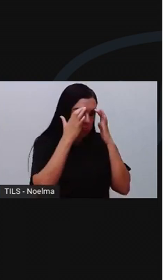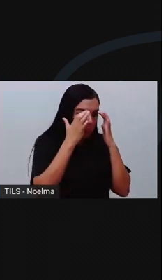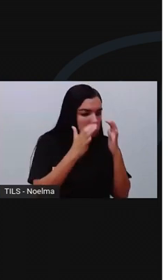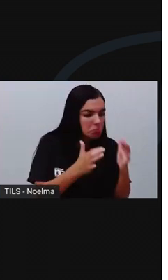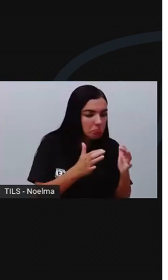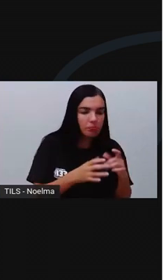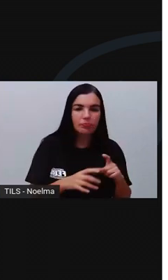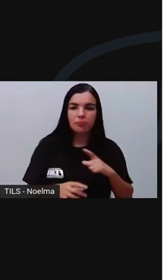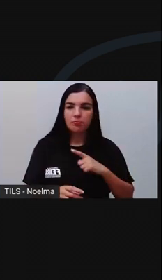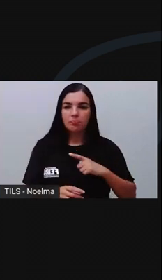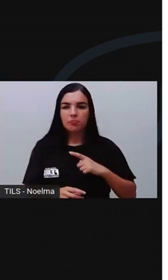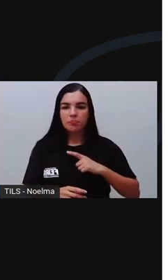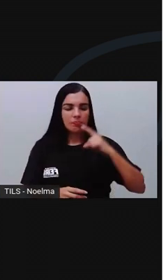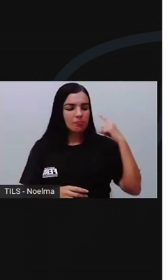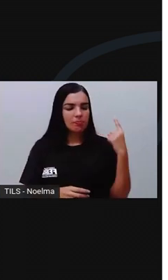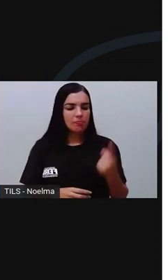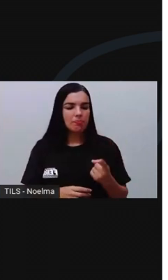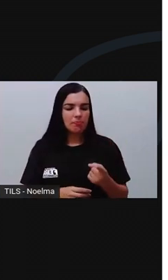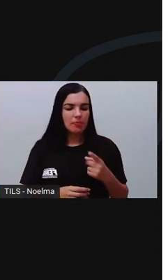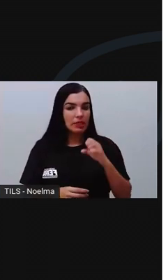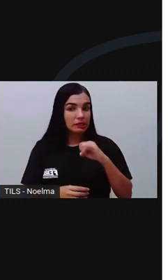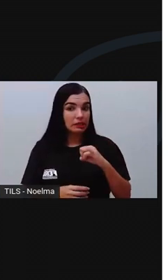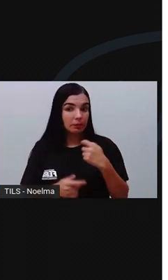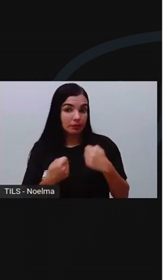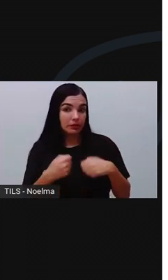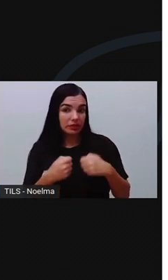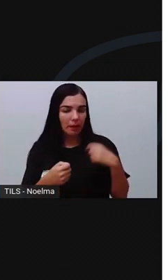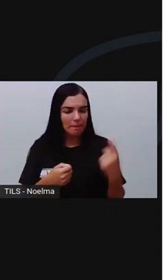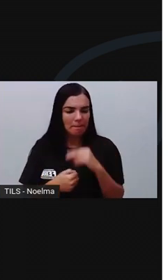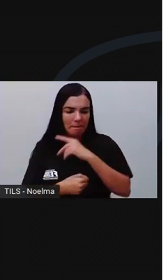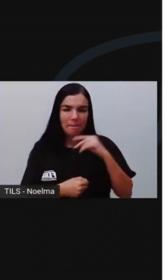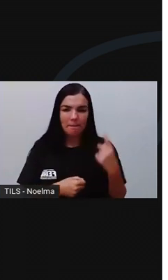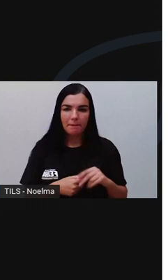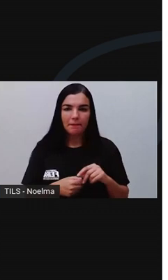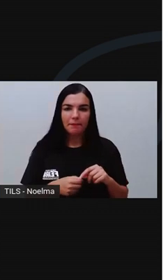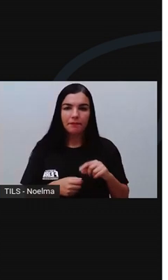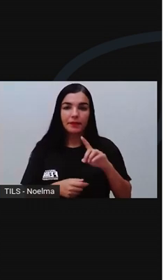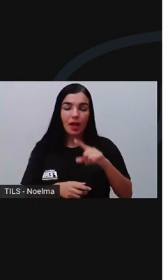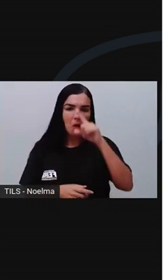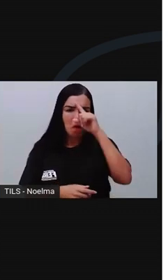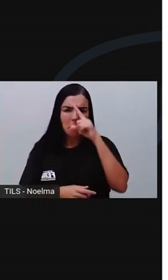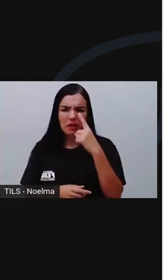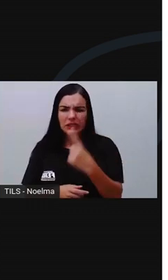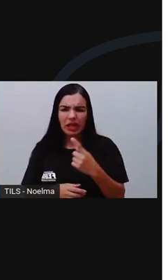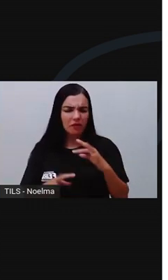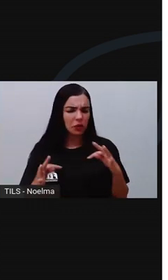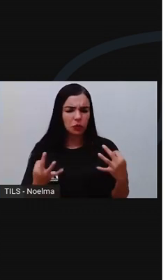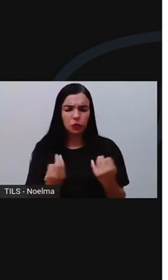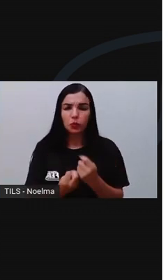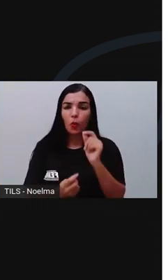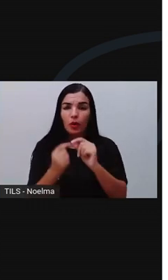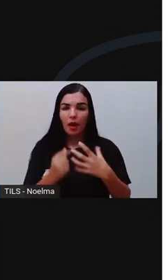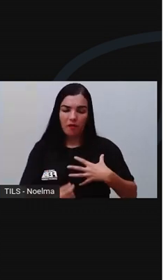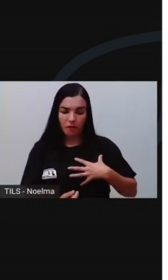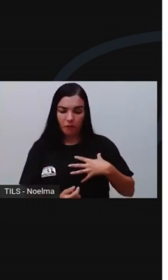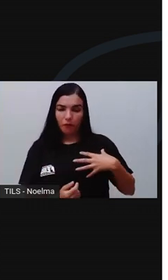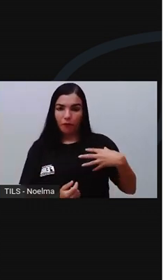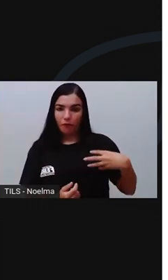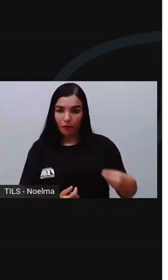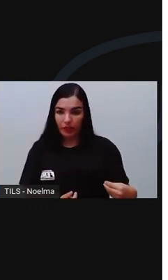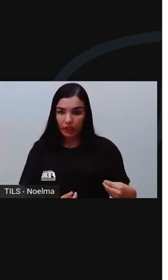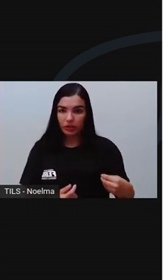autoridade e agir nas ocasiões necessárias. Sob seu comando estavam os filhos, bastardos,